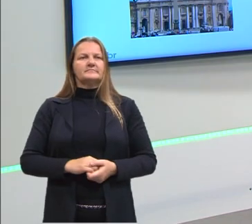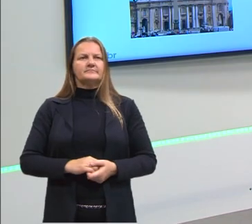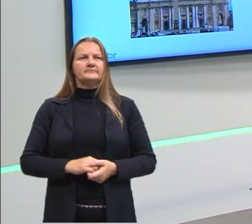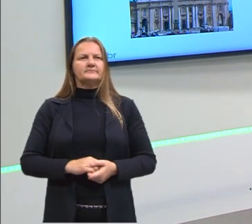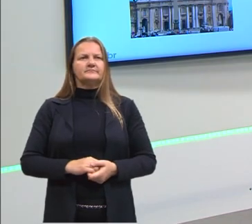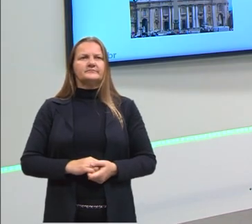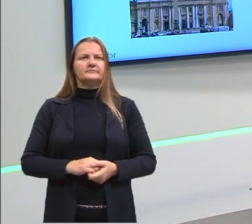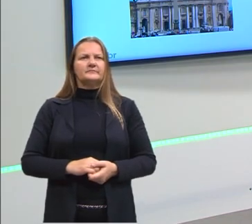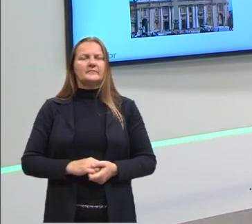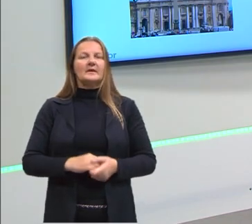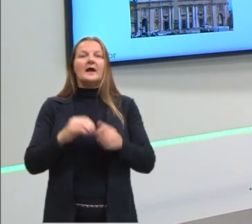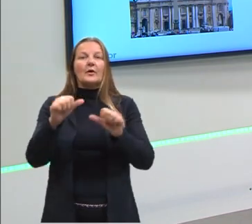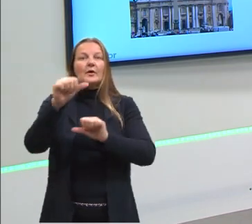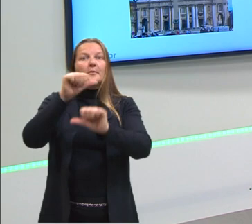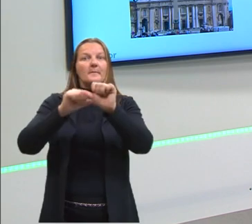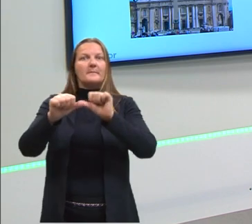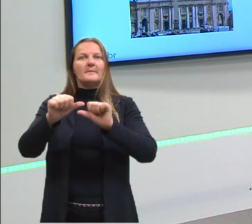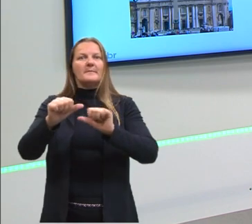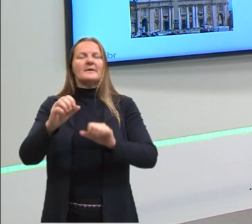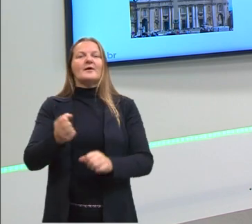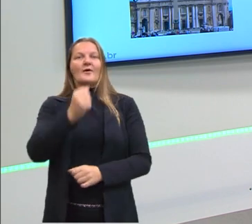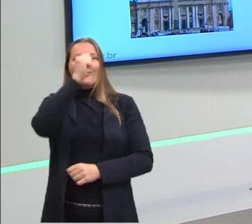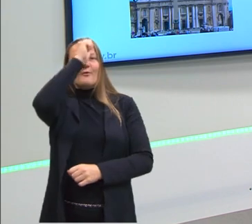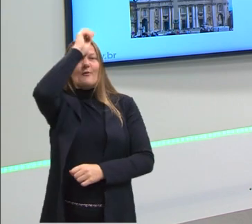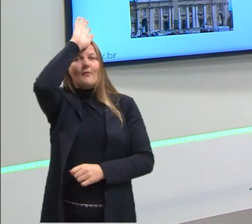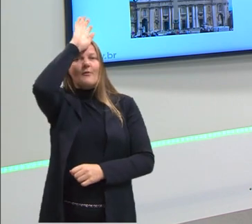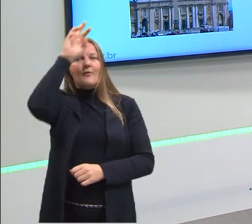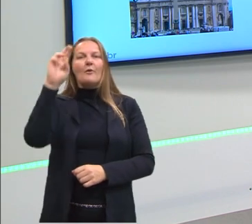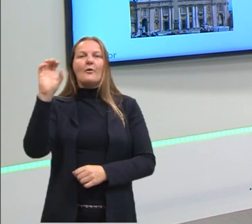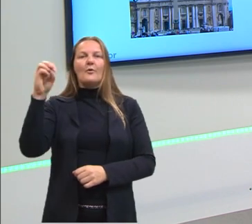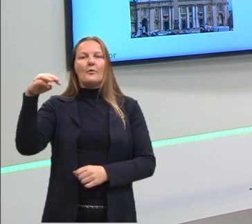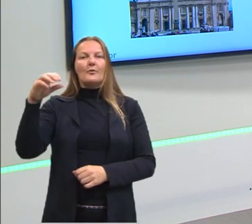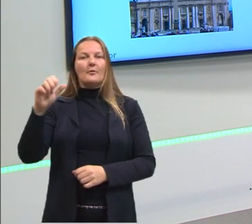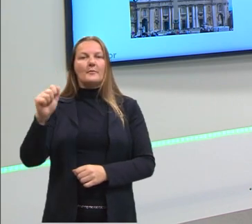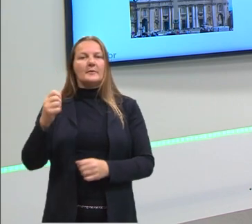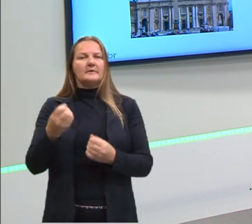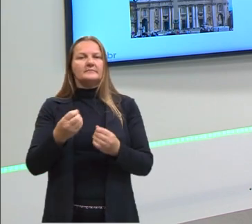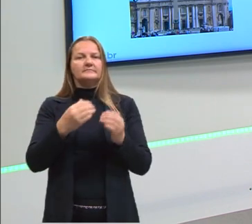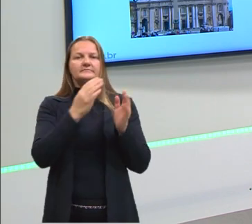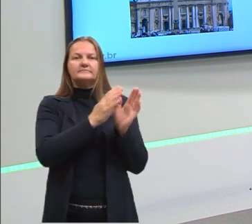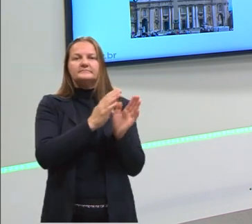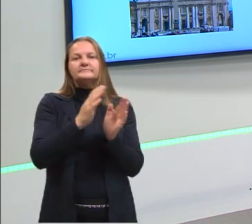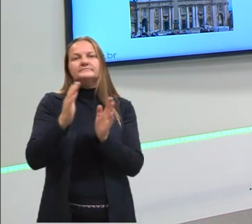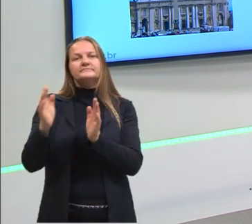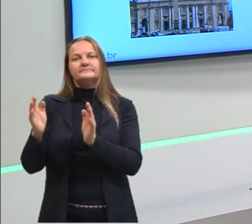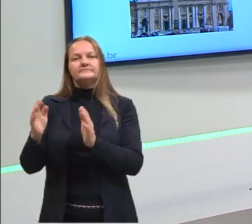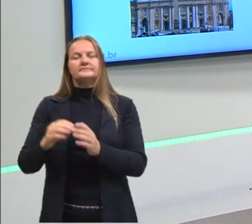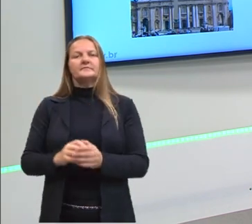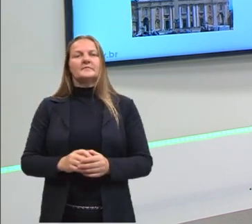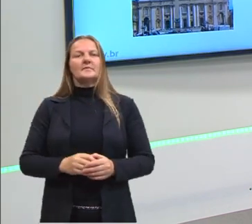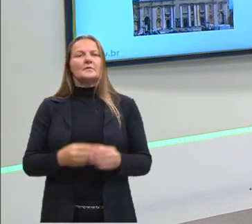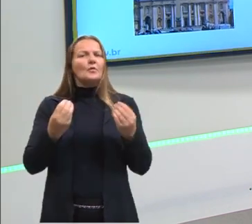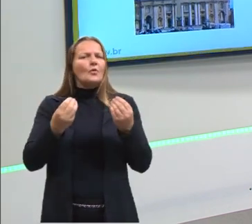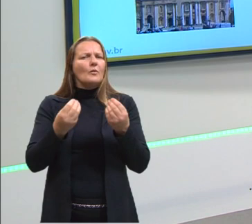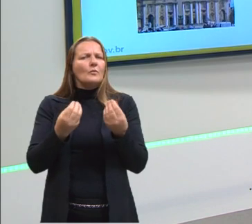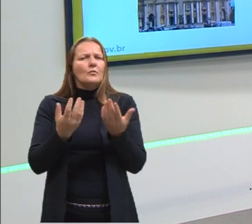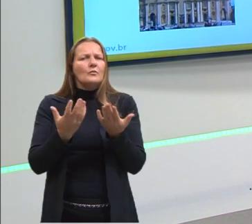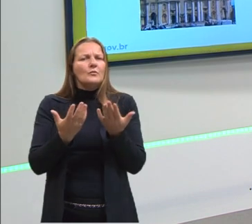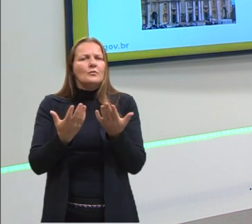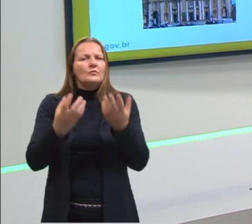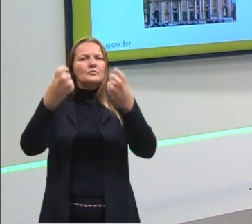Seguindo aqui para Roma, então, andando nessa ordem cronológica, nós podemos olhar para Roma e entender Roma